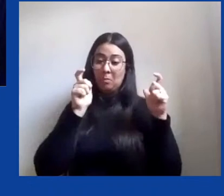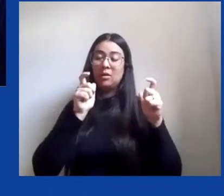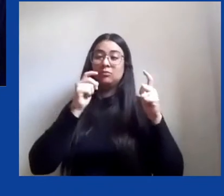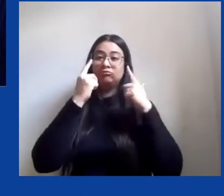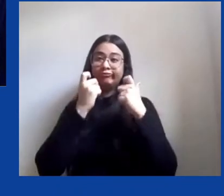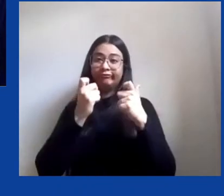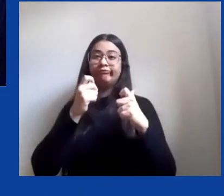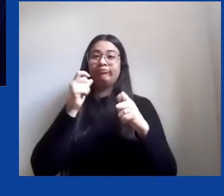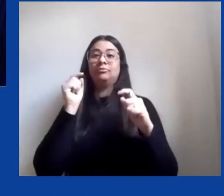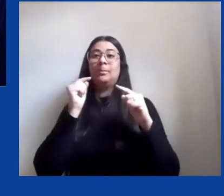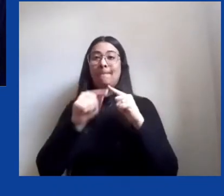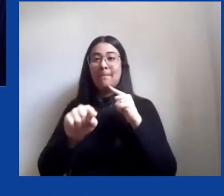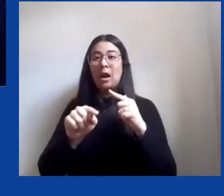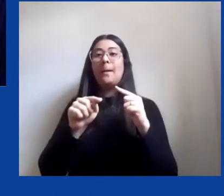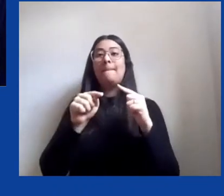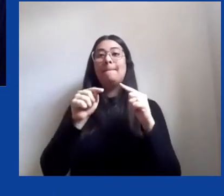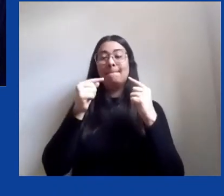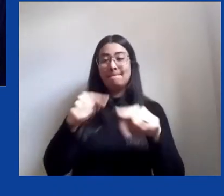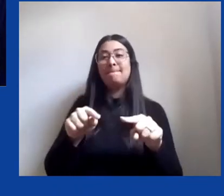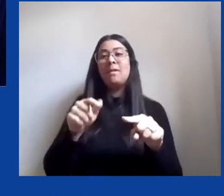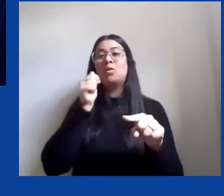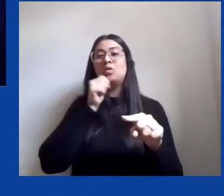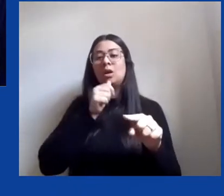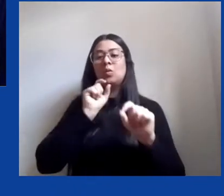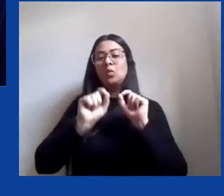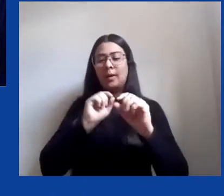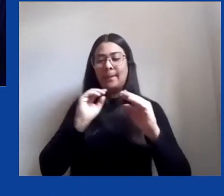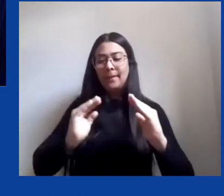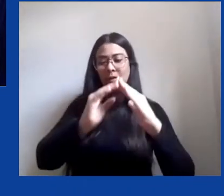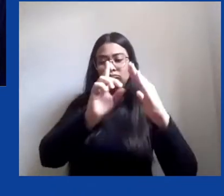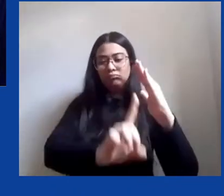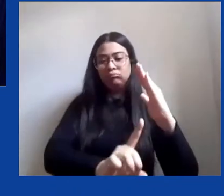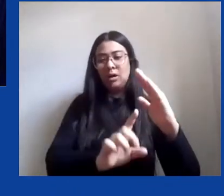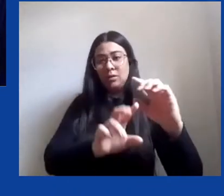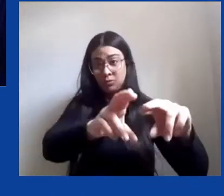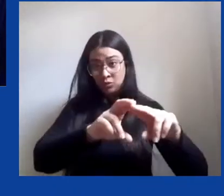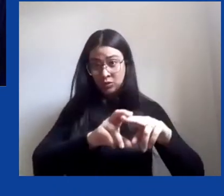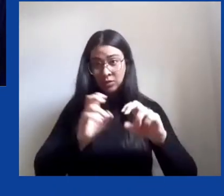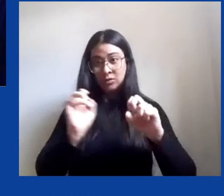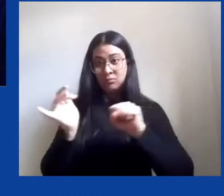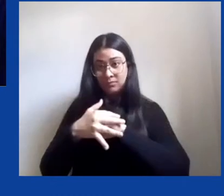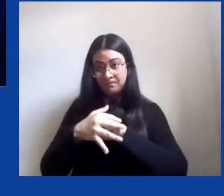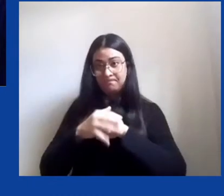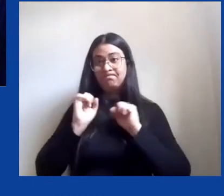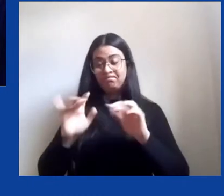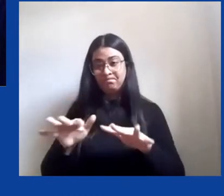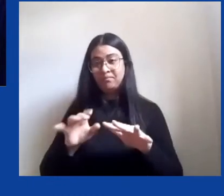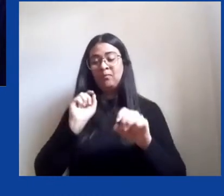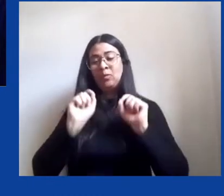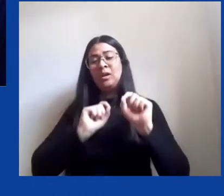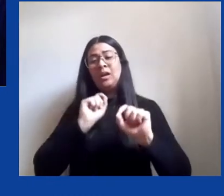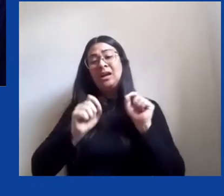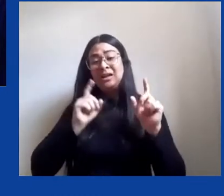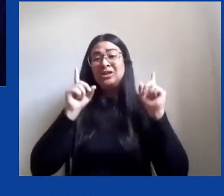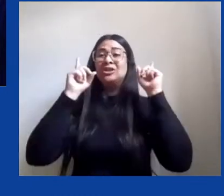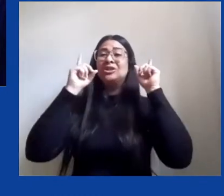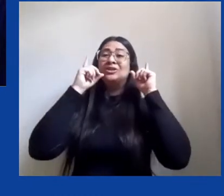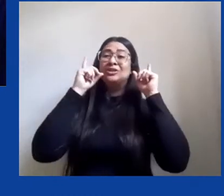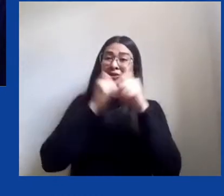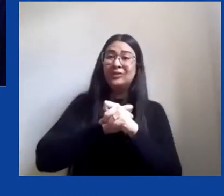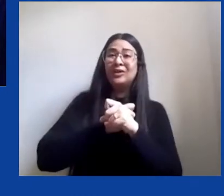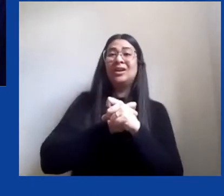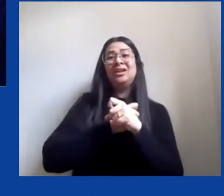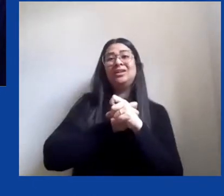consequências sociais do isolamento doméstico por causa da pandemia acabam por dificultar a fuga da mulher em situação de